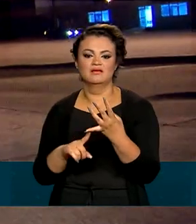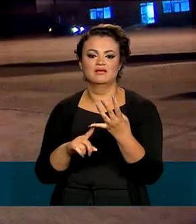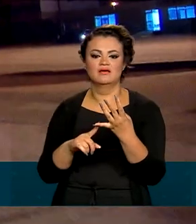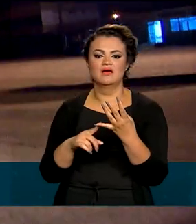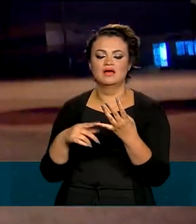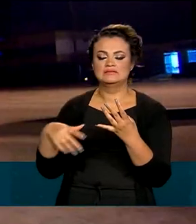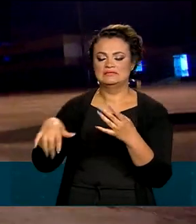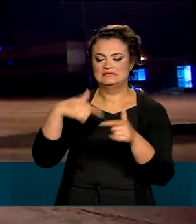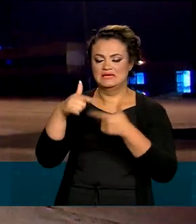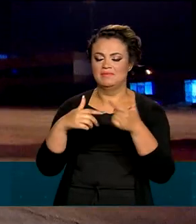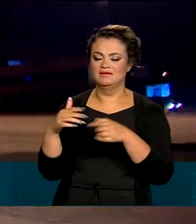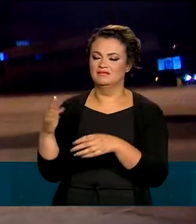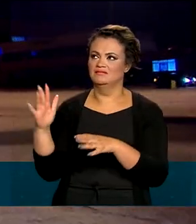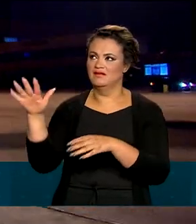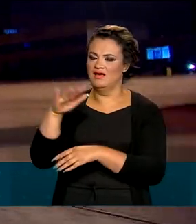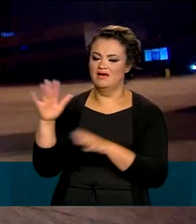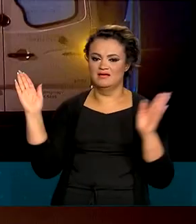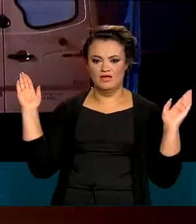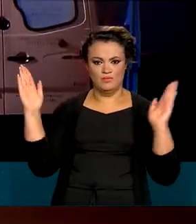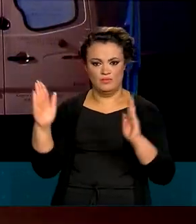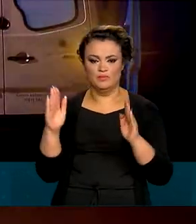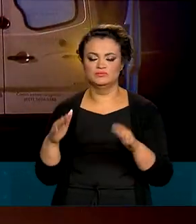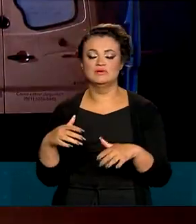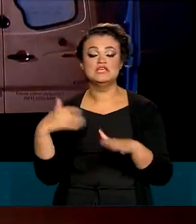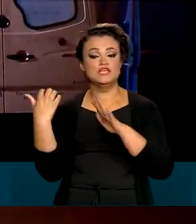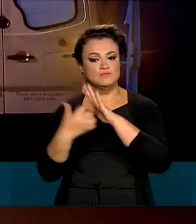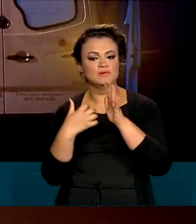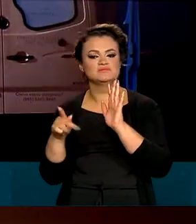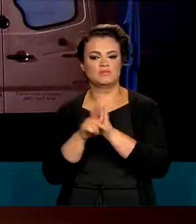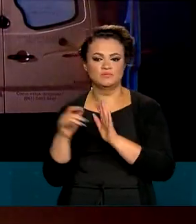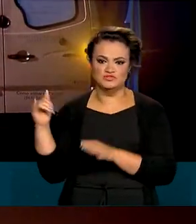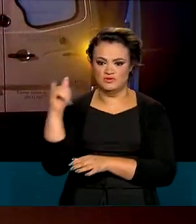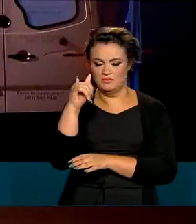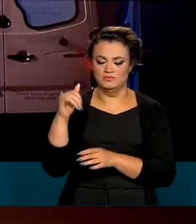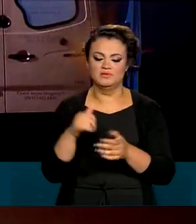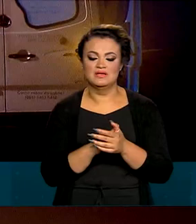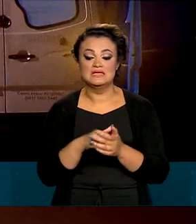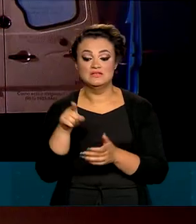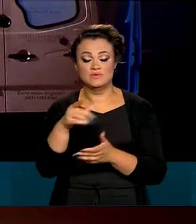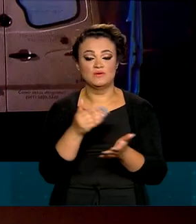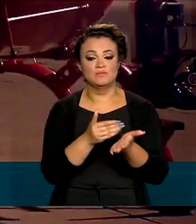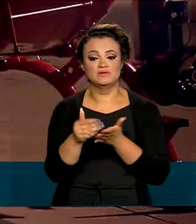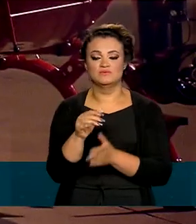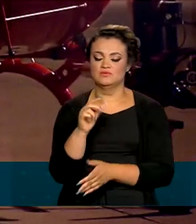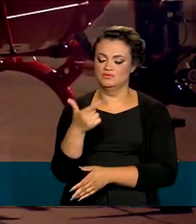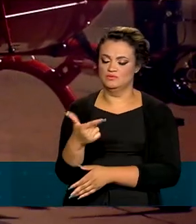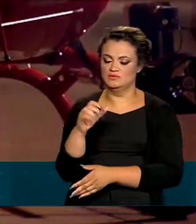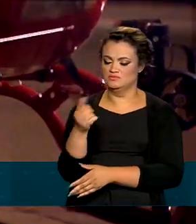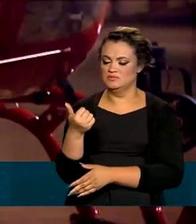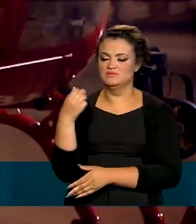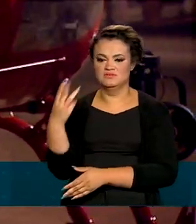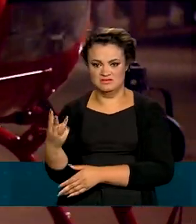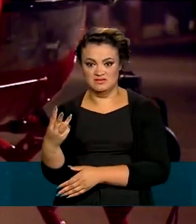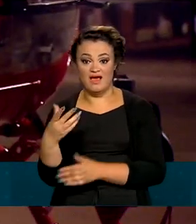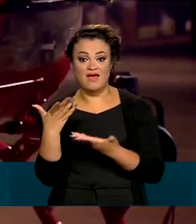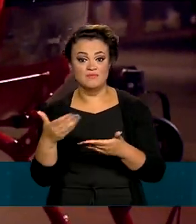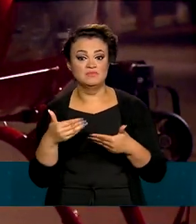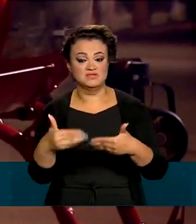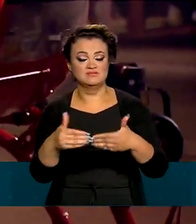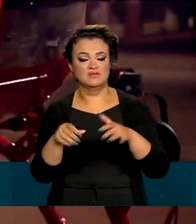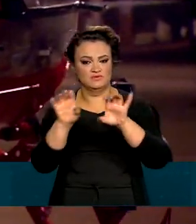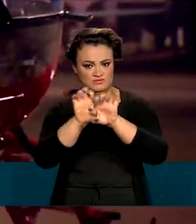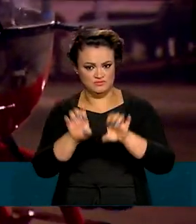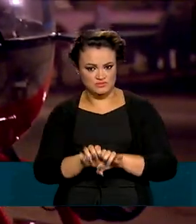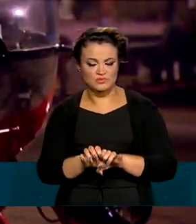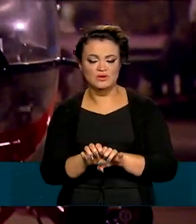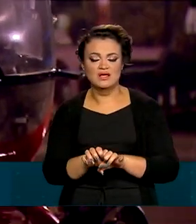aeroportuários e companhias aéreas. Essa cooperação teve início em 2013 e, segundo o Ministério da Infraestrutura,